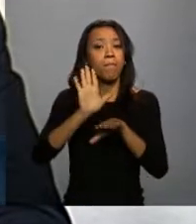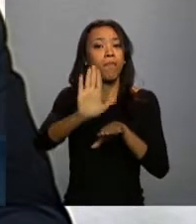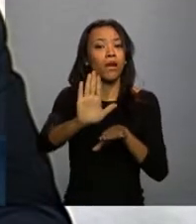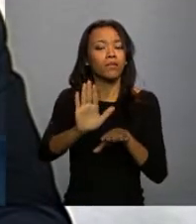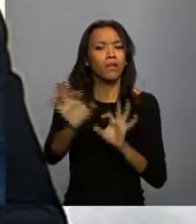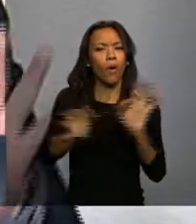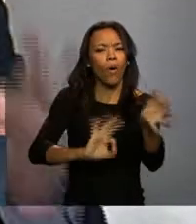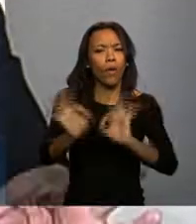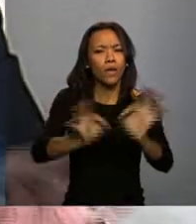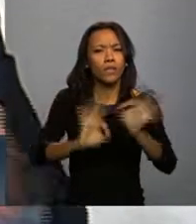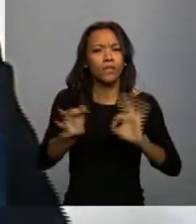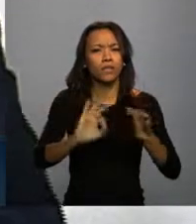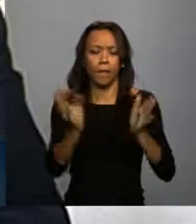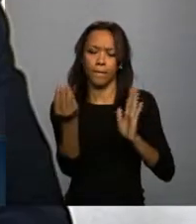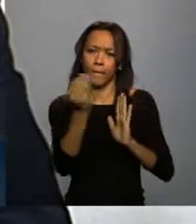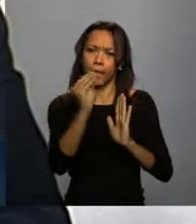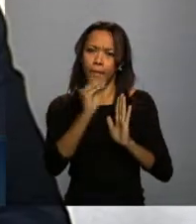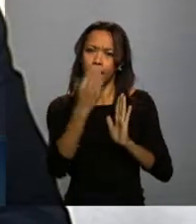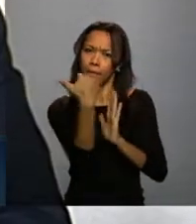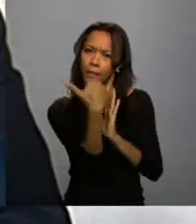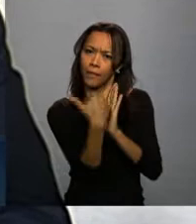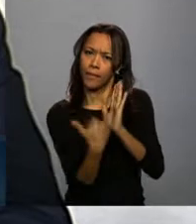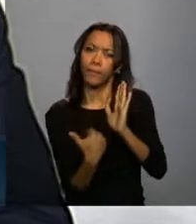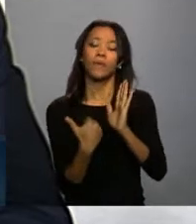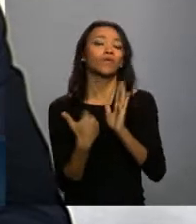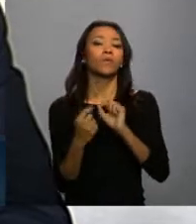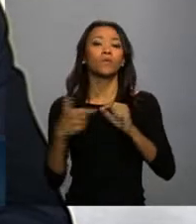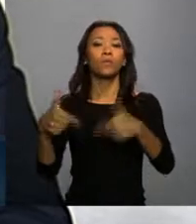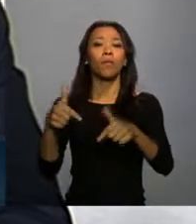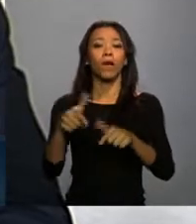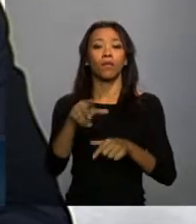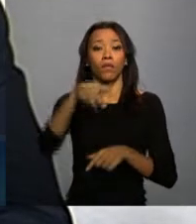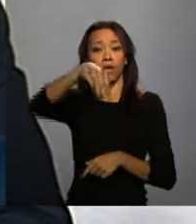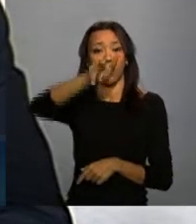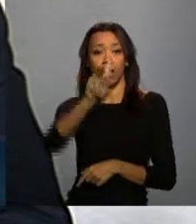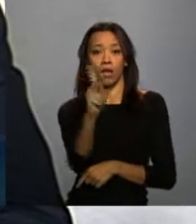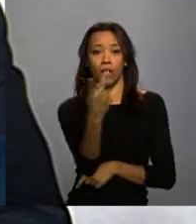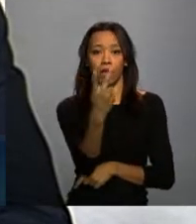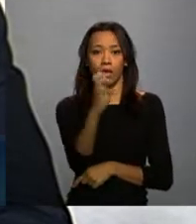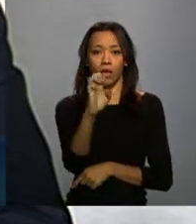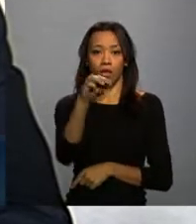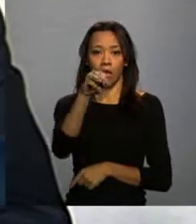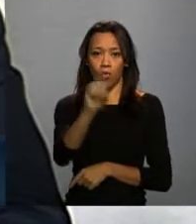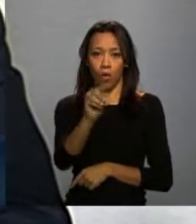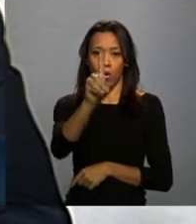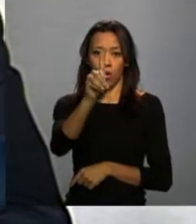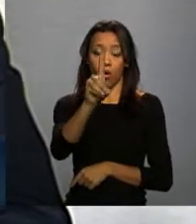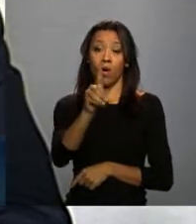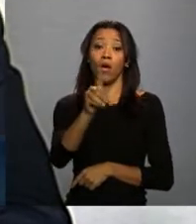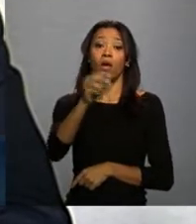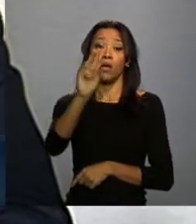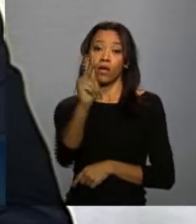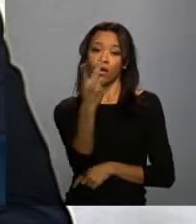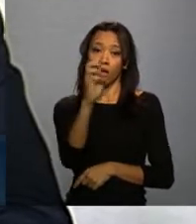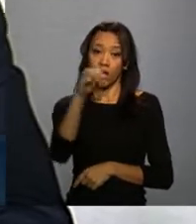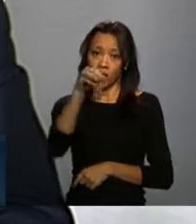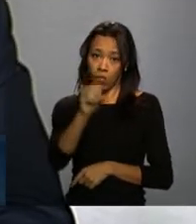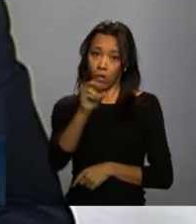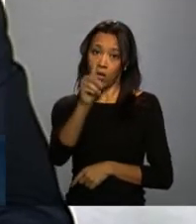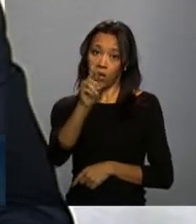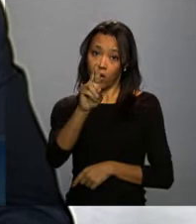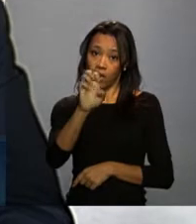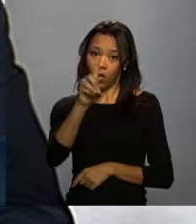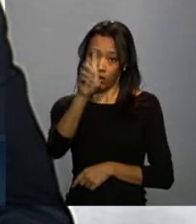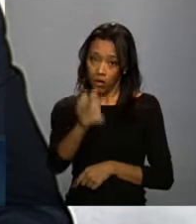maneira possível o jogo da Emo Rede para poder atender bem a população, os usuários do sistema de saúde com